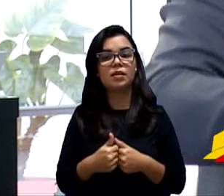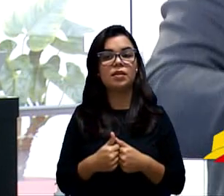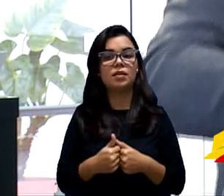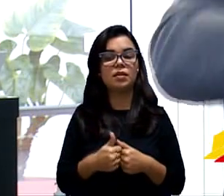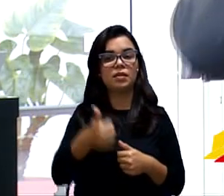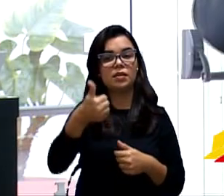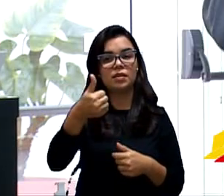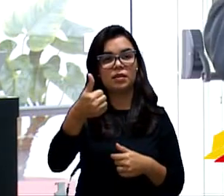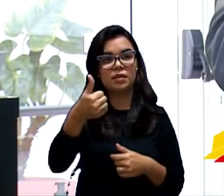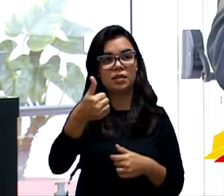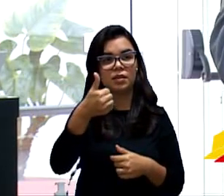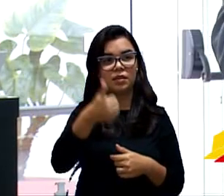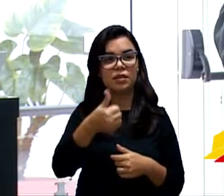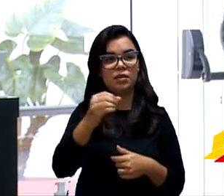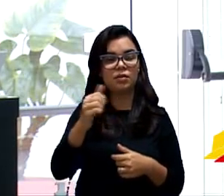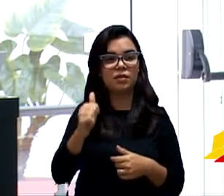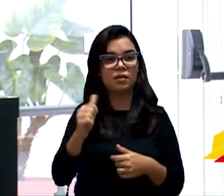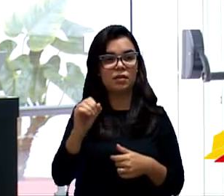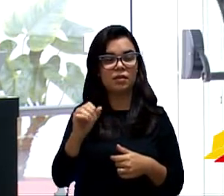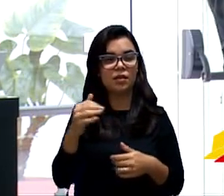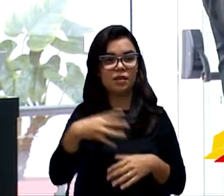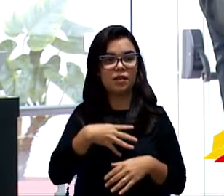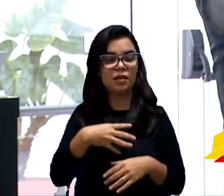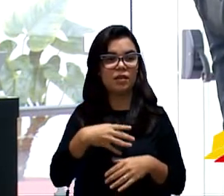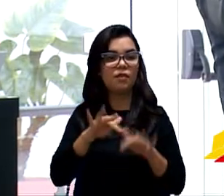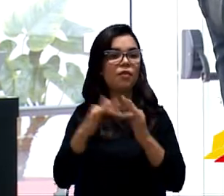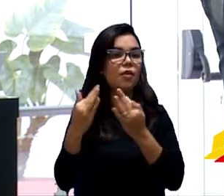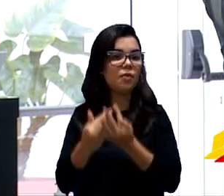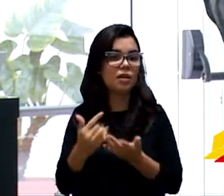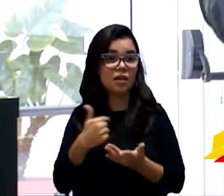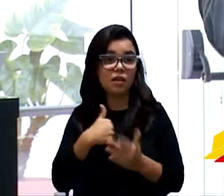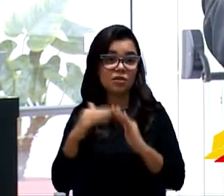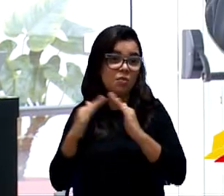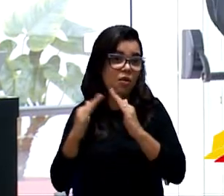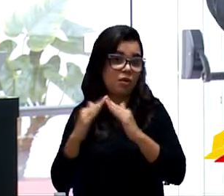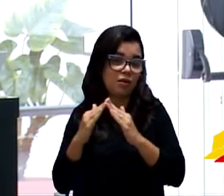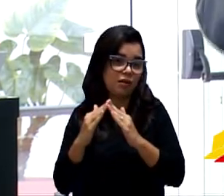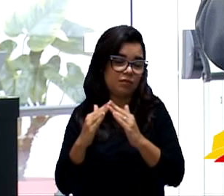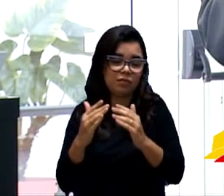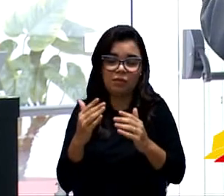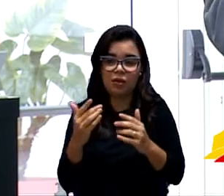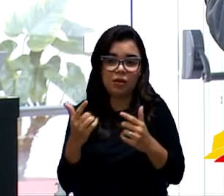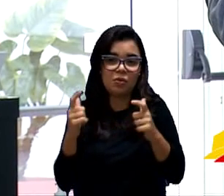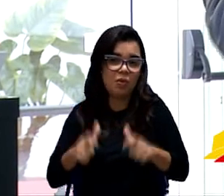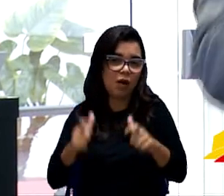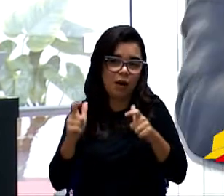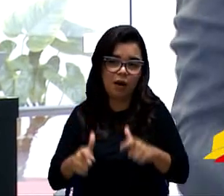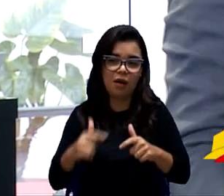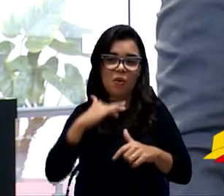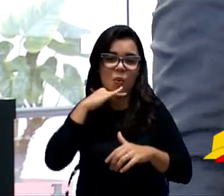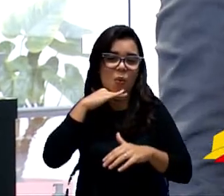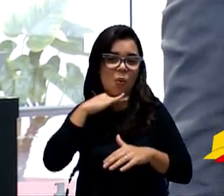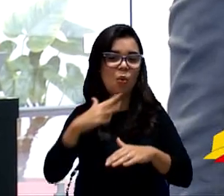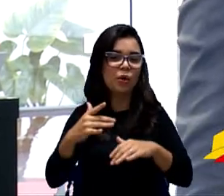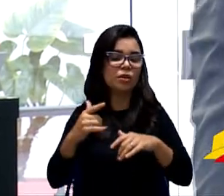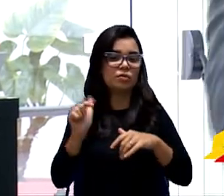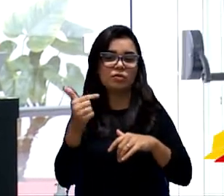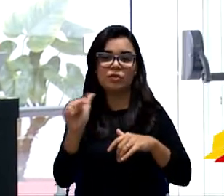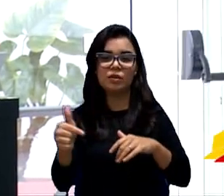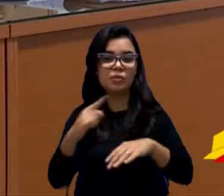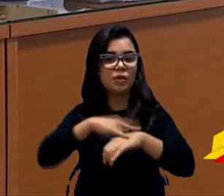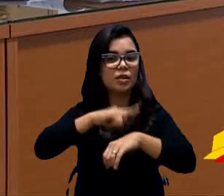para 110, que estavam ali há anos. Eles não moram lá porque eles querem, Claudião, sem esgoto, sem É muito importante esse projeto, não é para poder votar então?